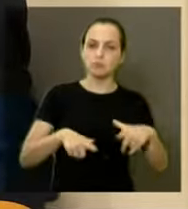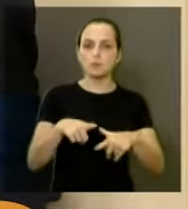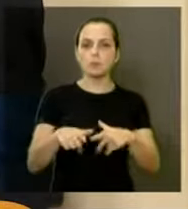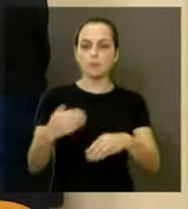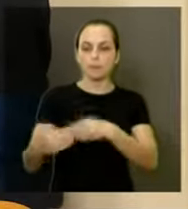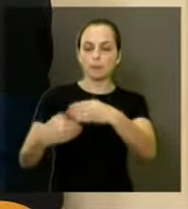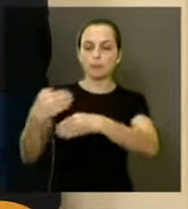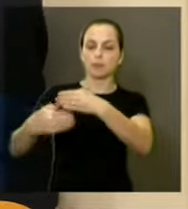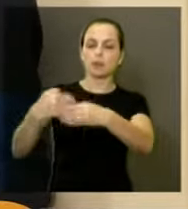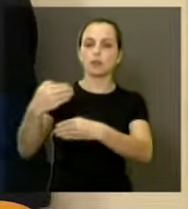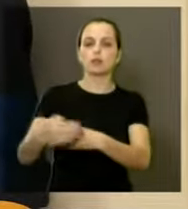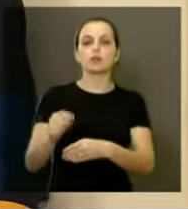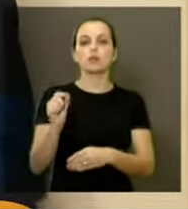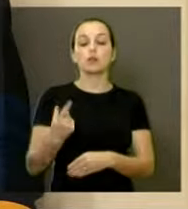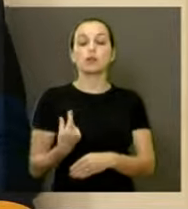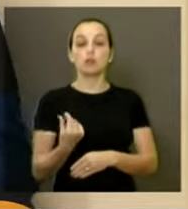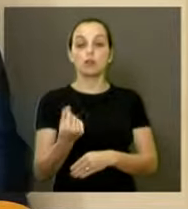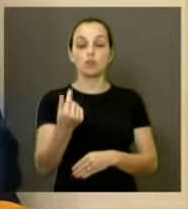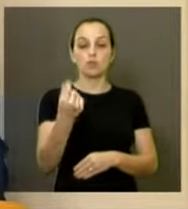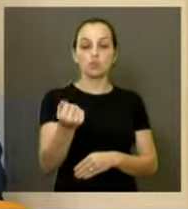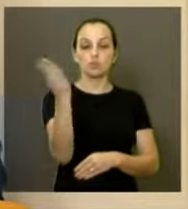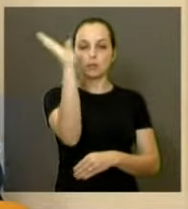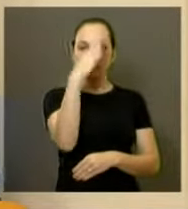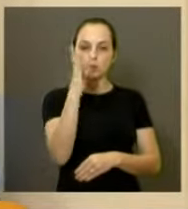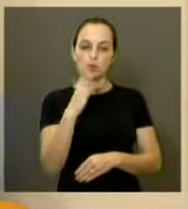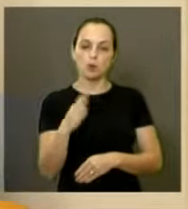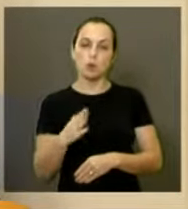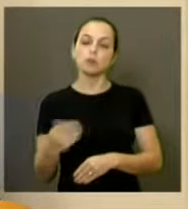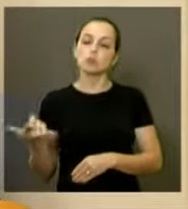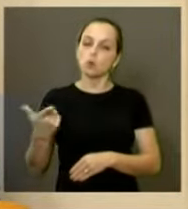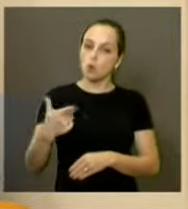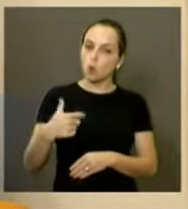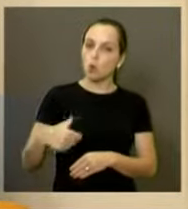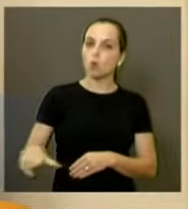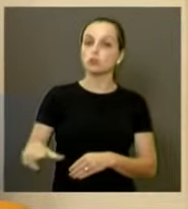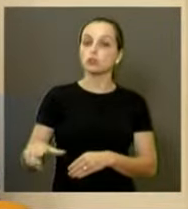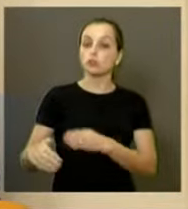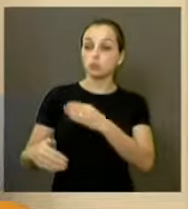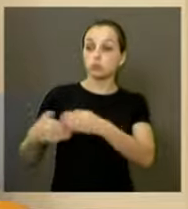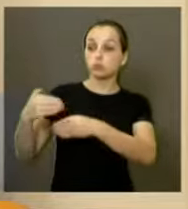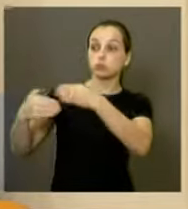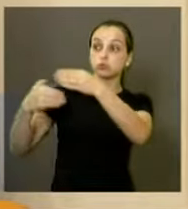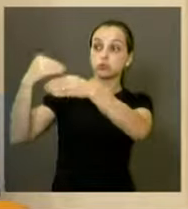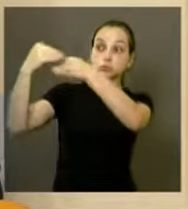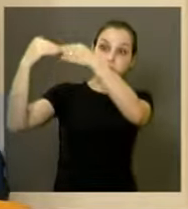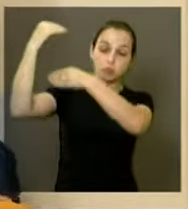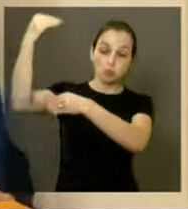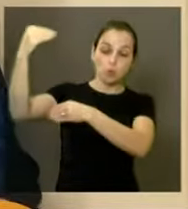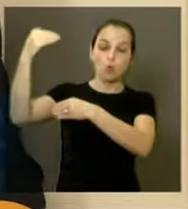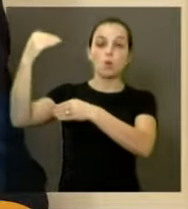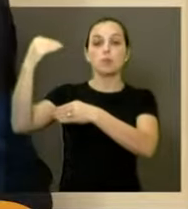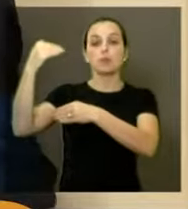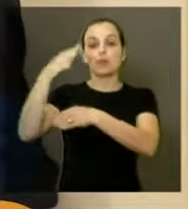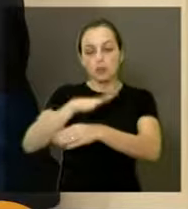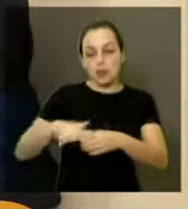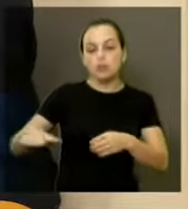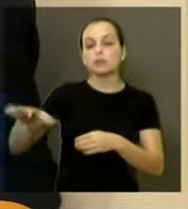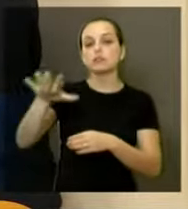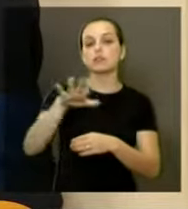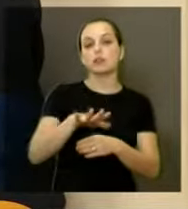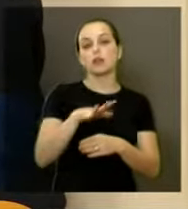desenvolvimento e é investimento para que o Brasil continue crescendo e crescendo nas áreas